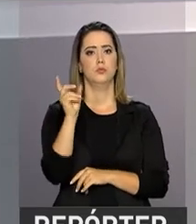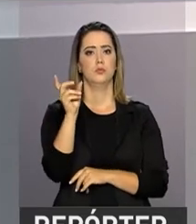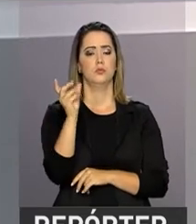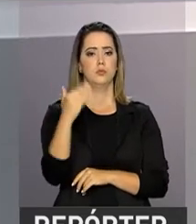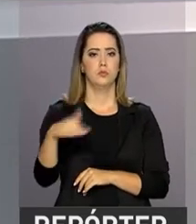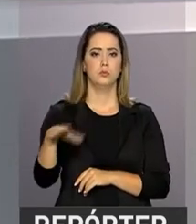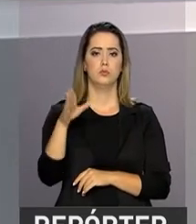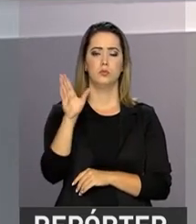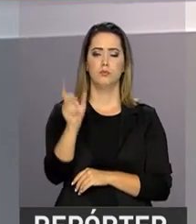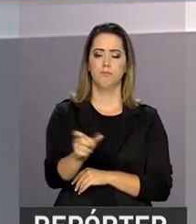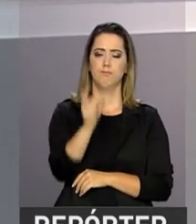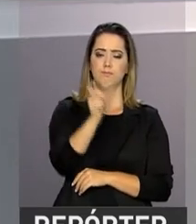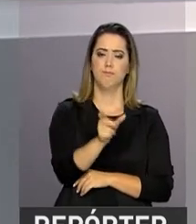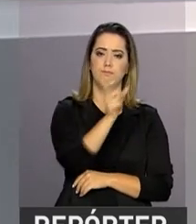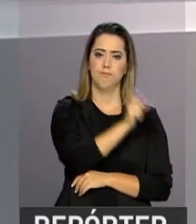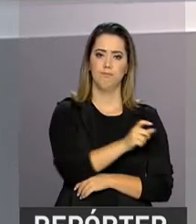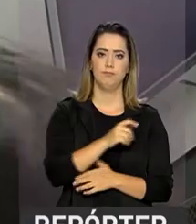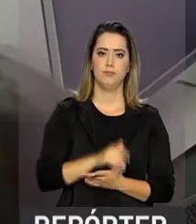,5 milhões de estudantes.